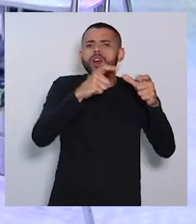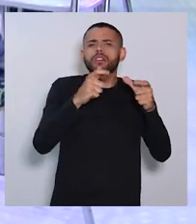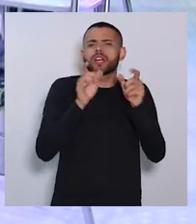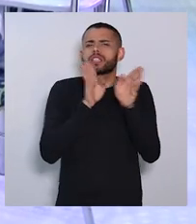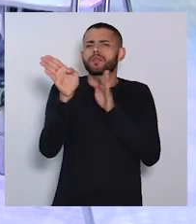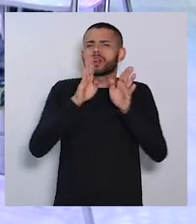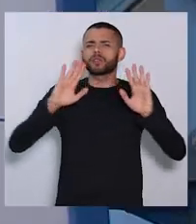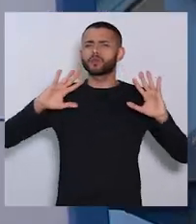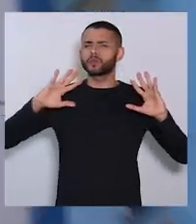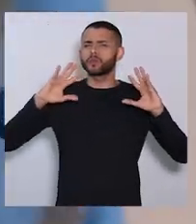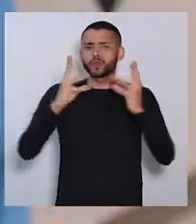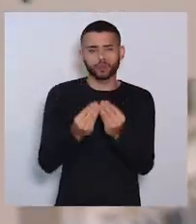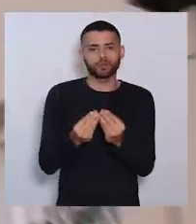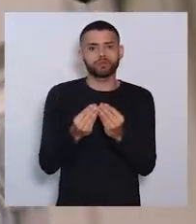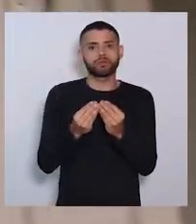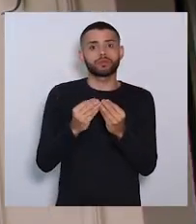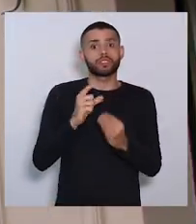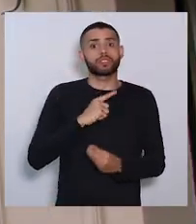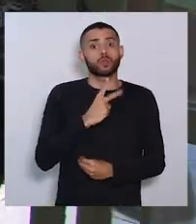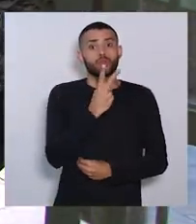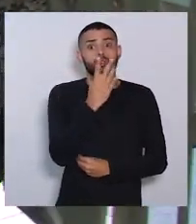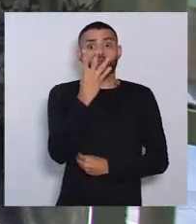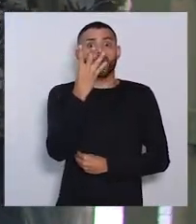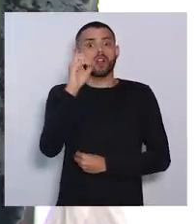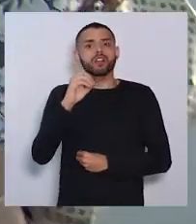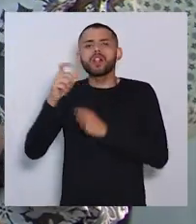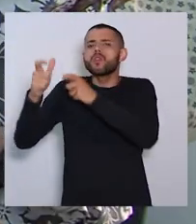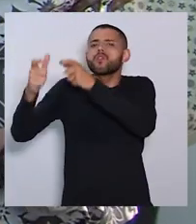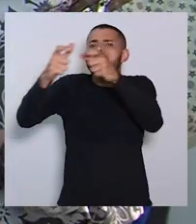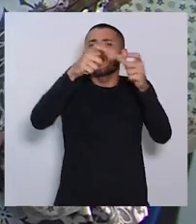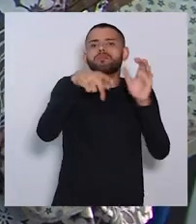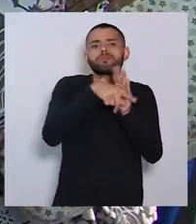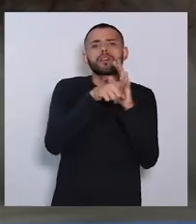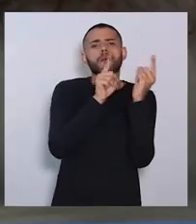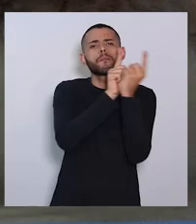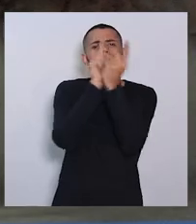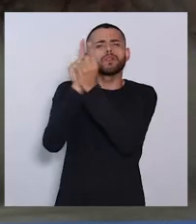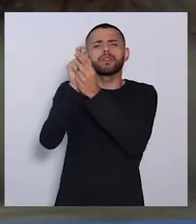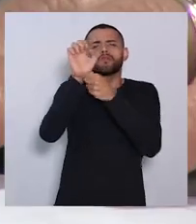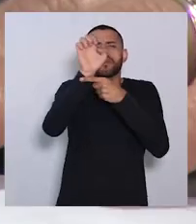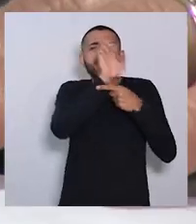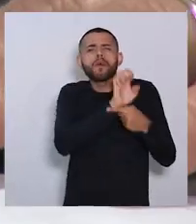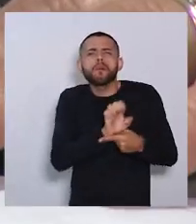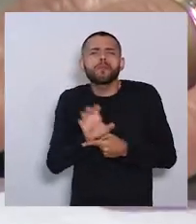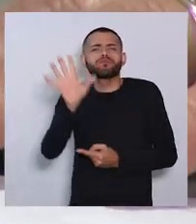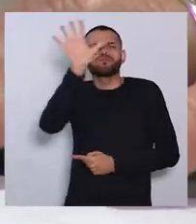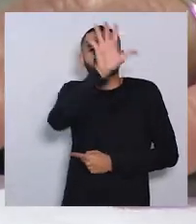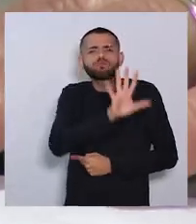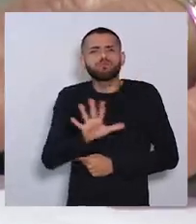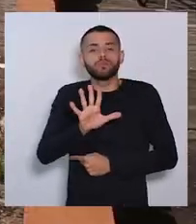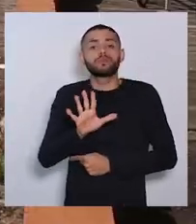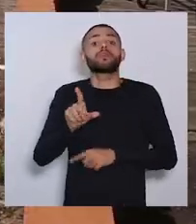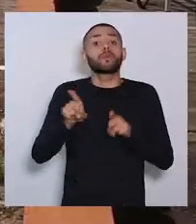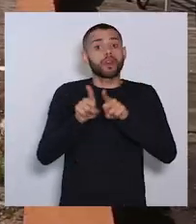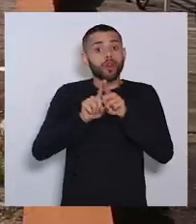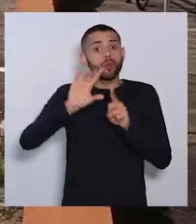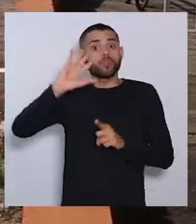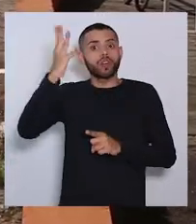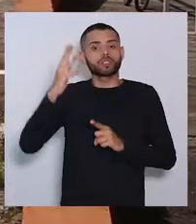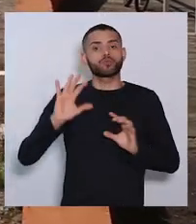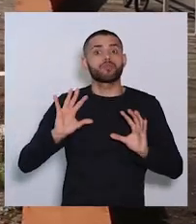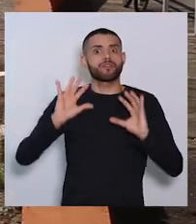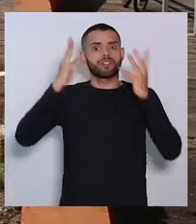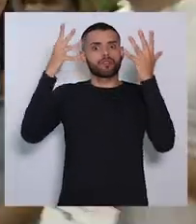acessibilidade. Em mais de 240 postos de atendimentos espalhados pelo Estado, isso ocorre também no maior